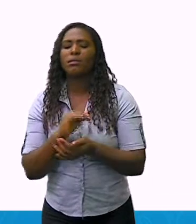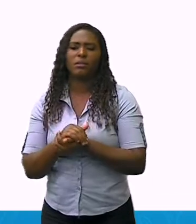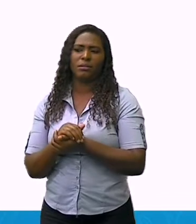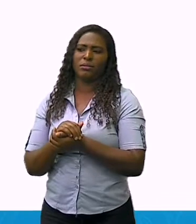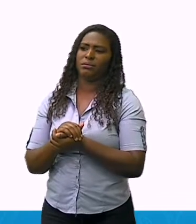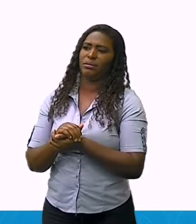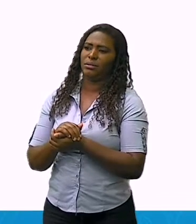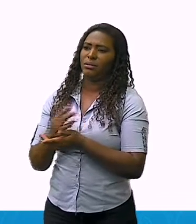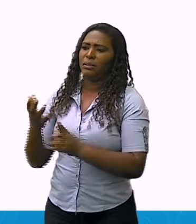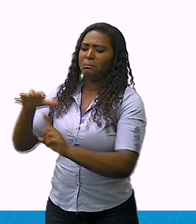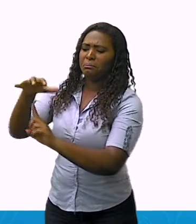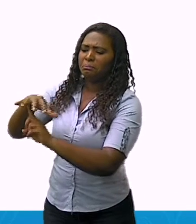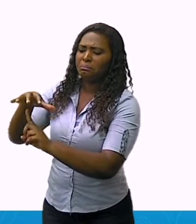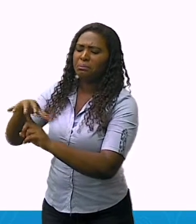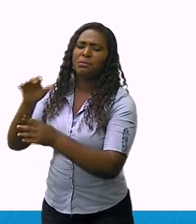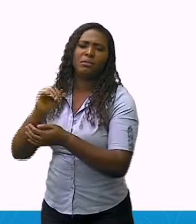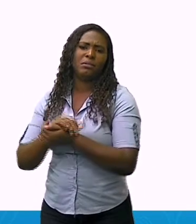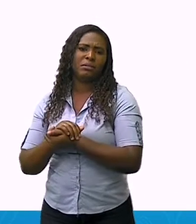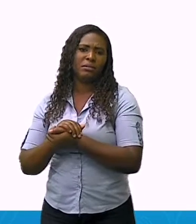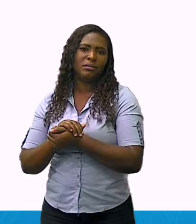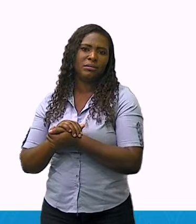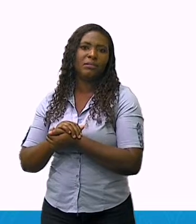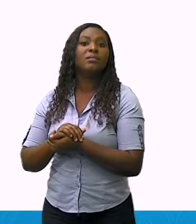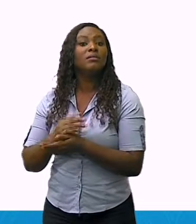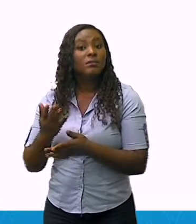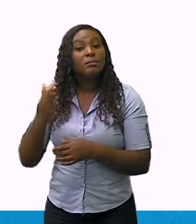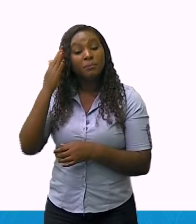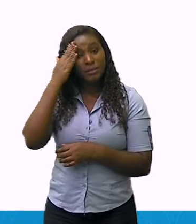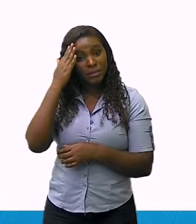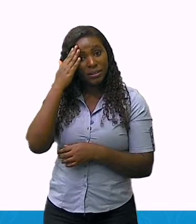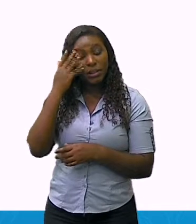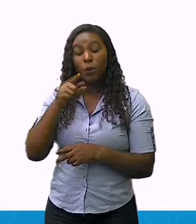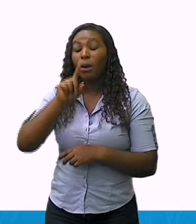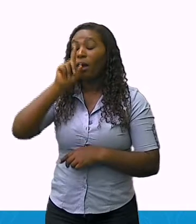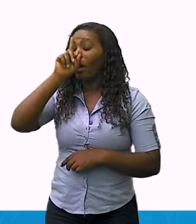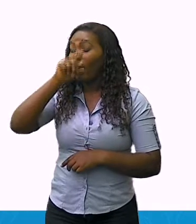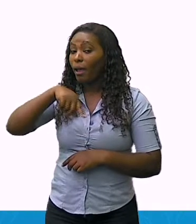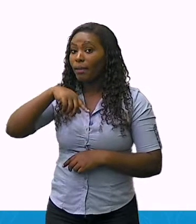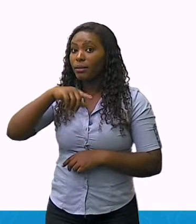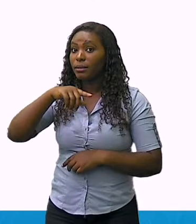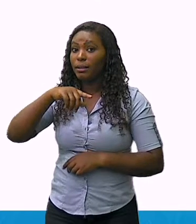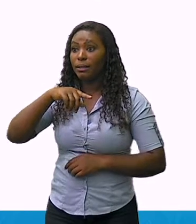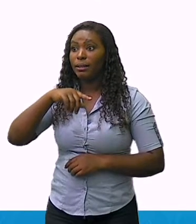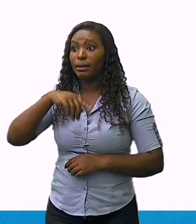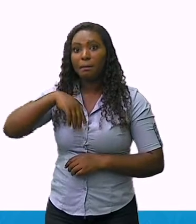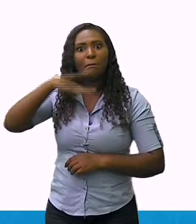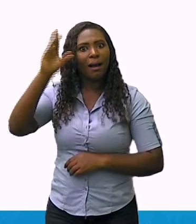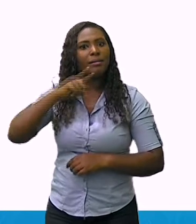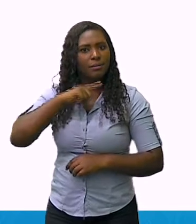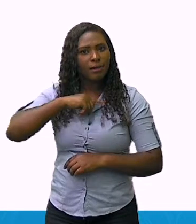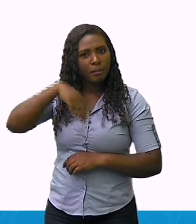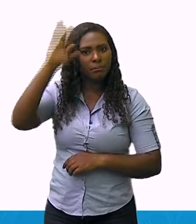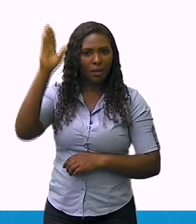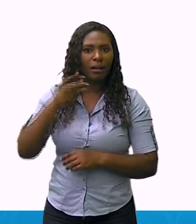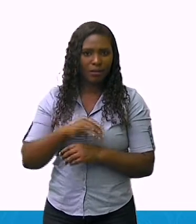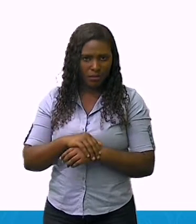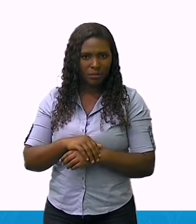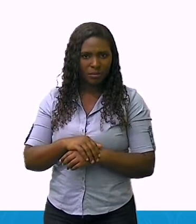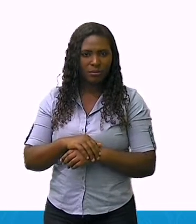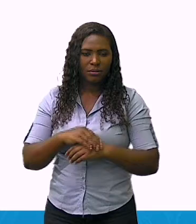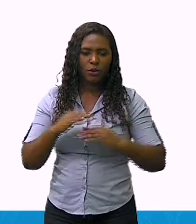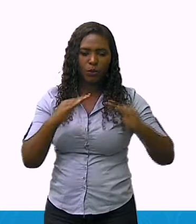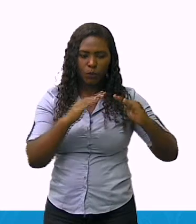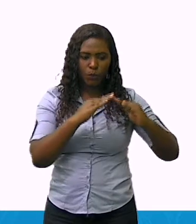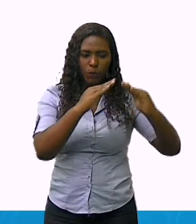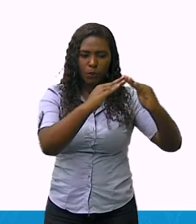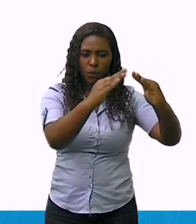presença dos prédios, das casas, são os principais elementos culturais visíveis, ou seja,